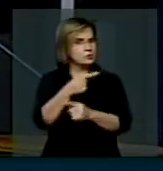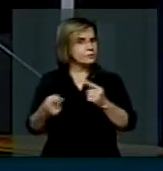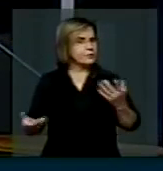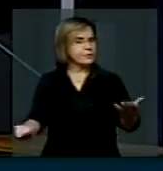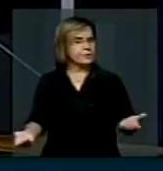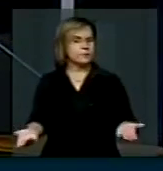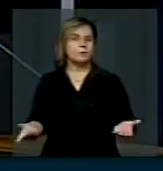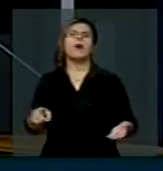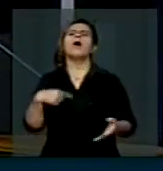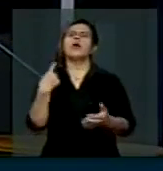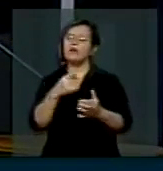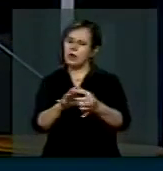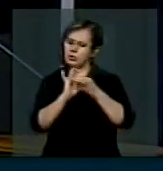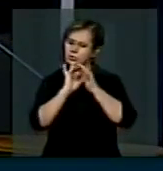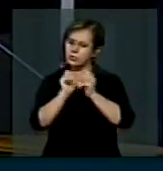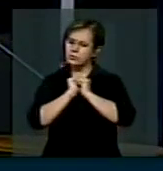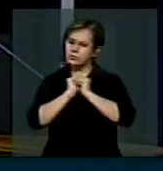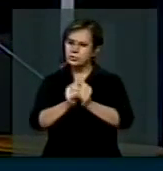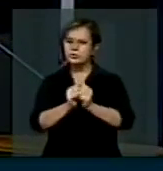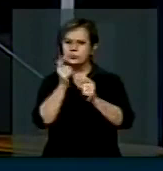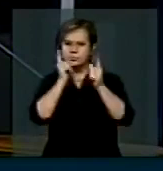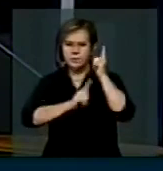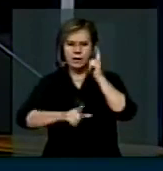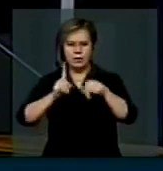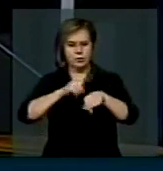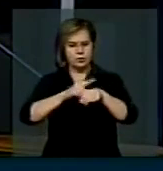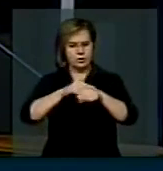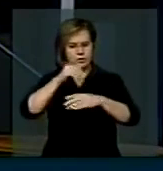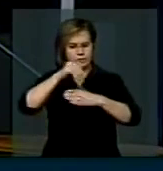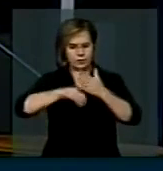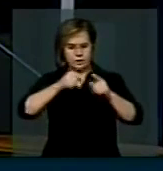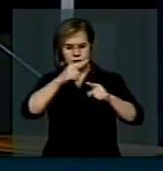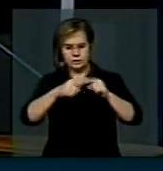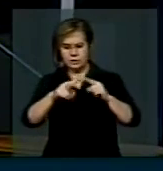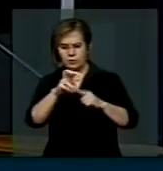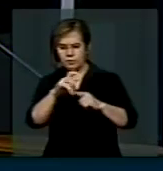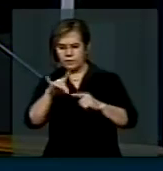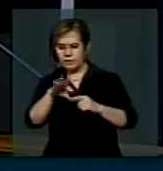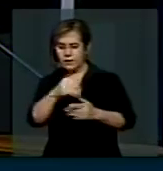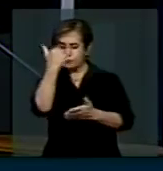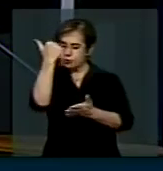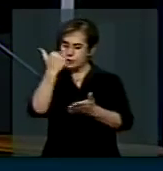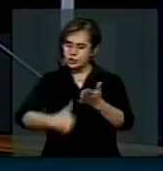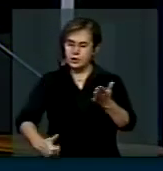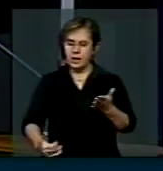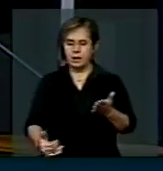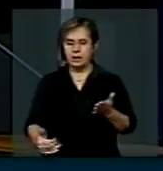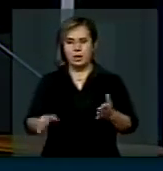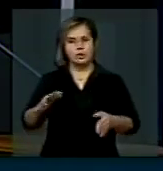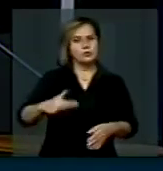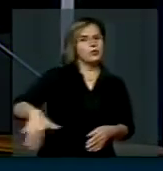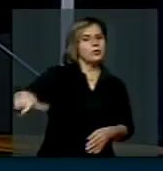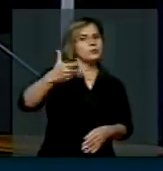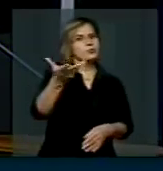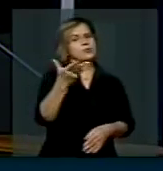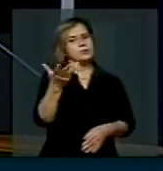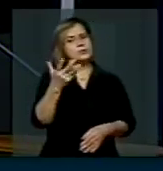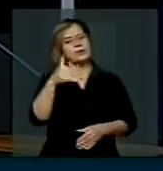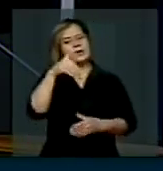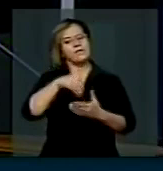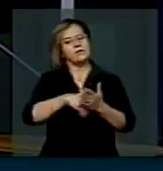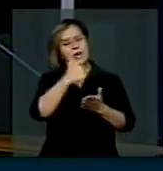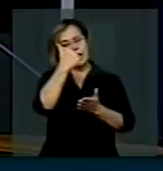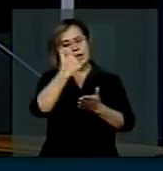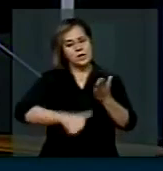nós vamos nos unir para derrubar este veto. Até agora as vozes têm sido uníssonas no sentido da derrubada deste veto.